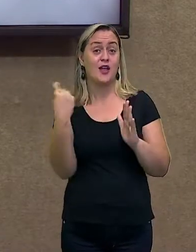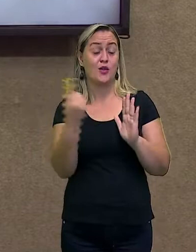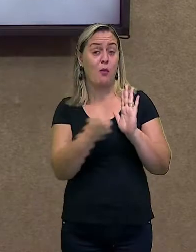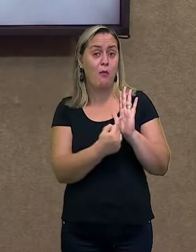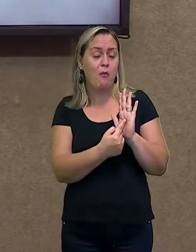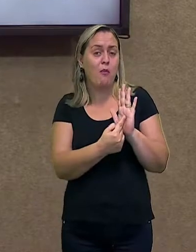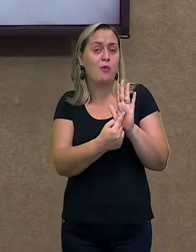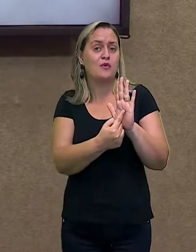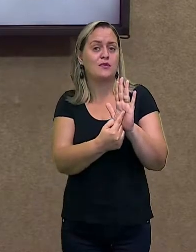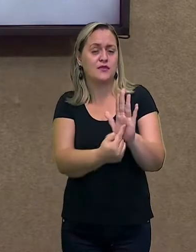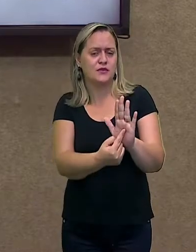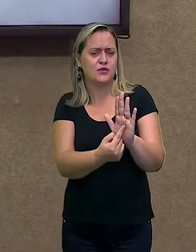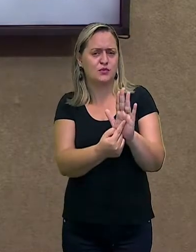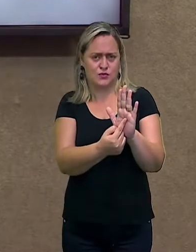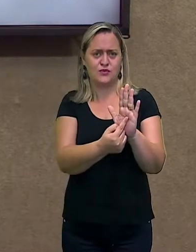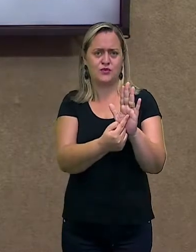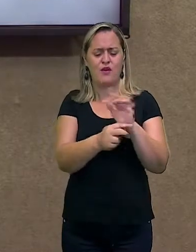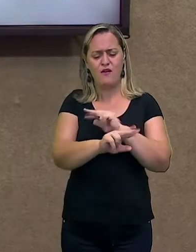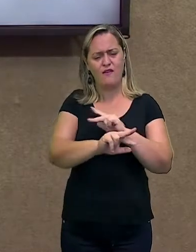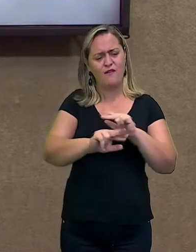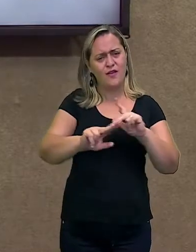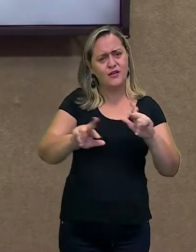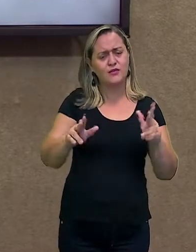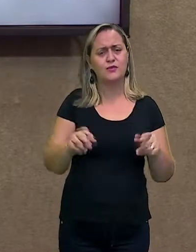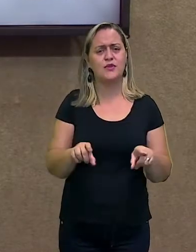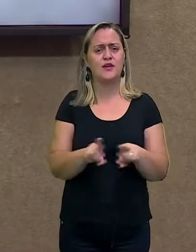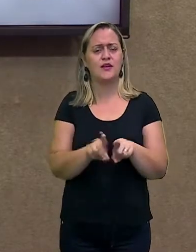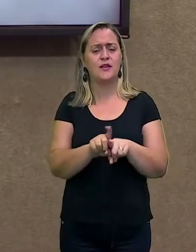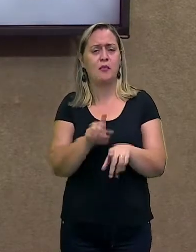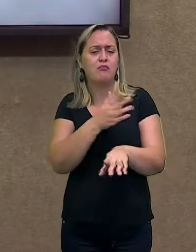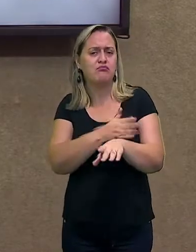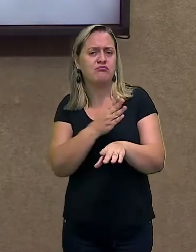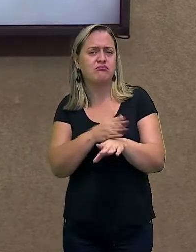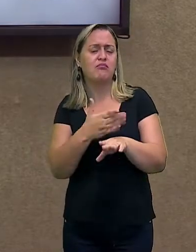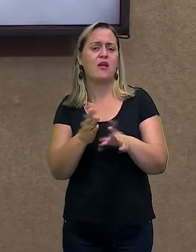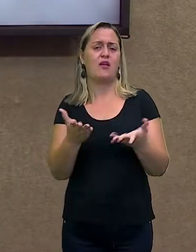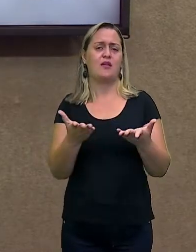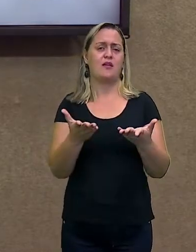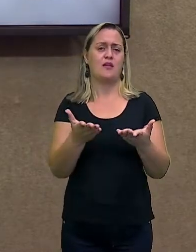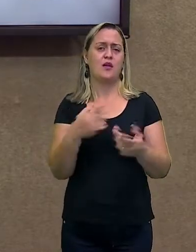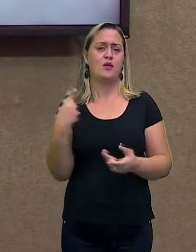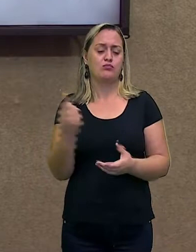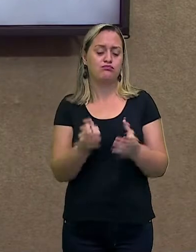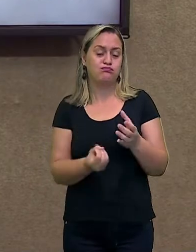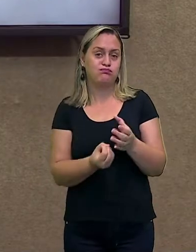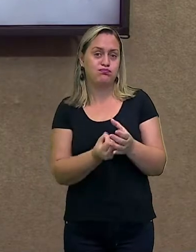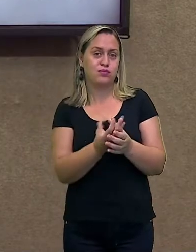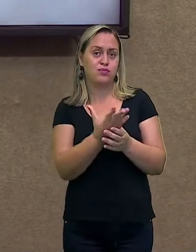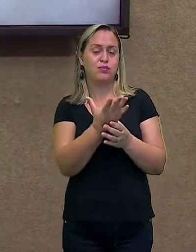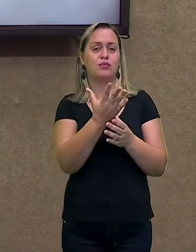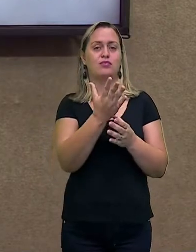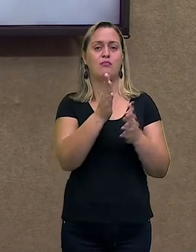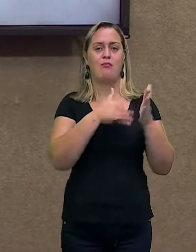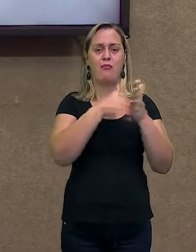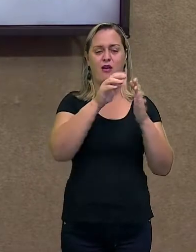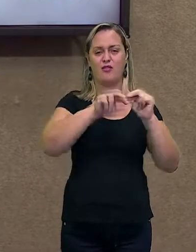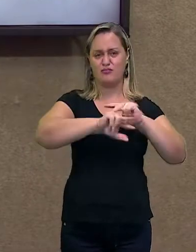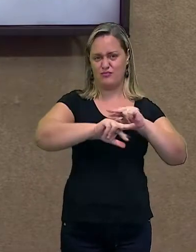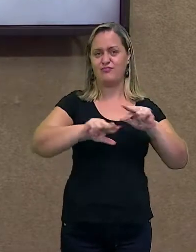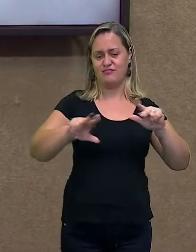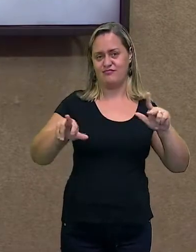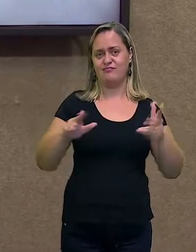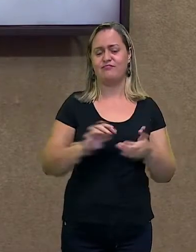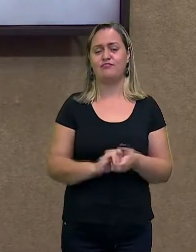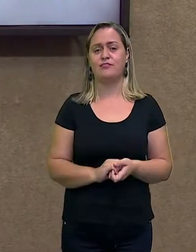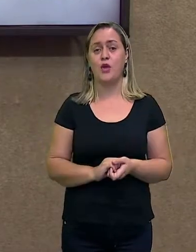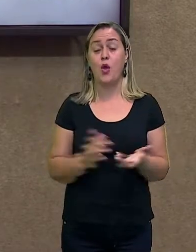técnica. Uma técnica de como fazer as coisas ou como criar a arte. E o pontilismo nada